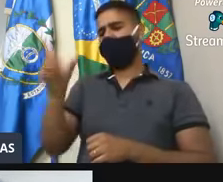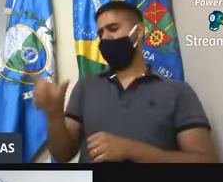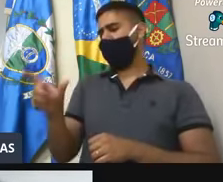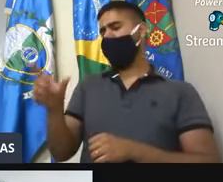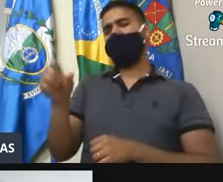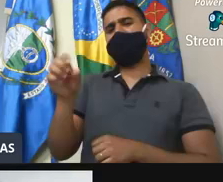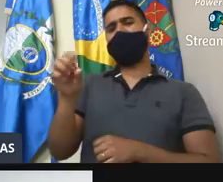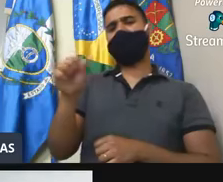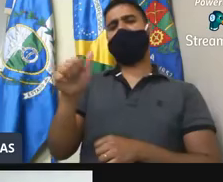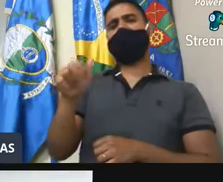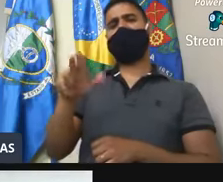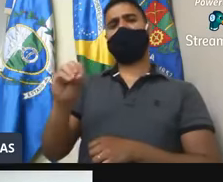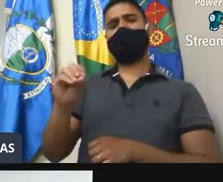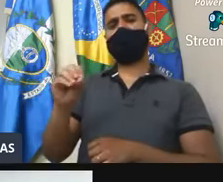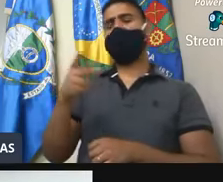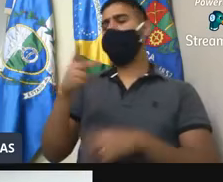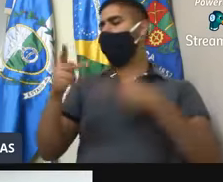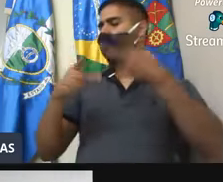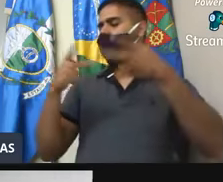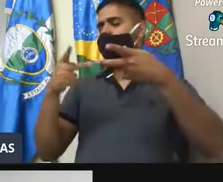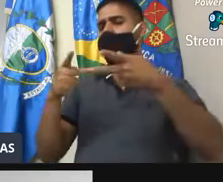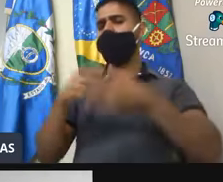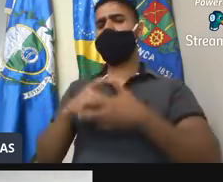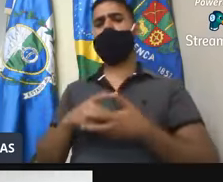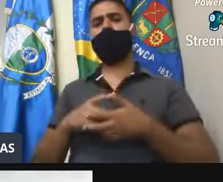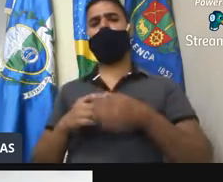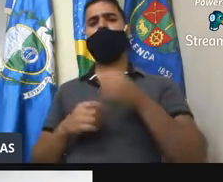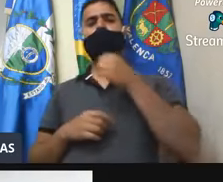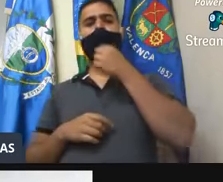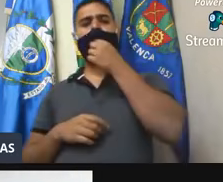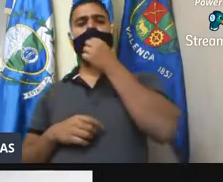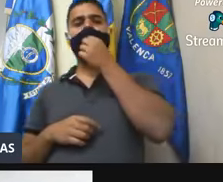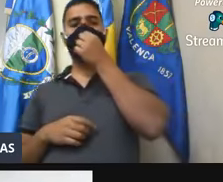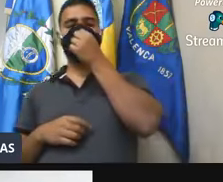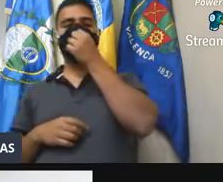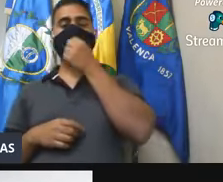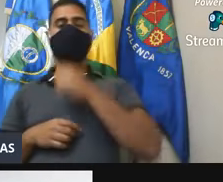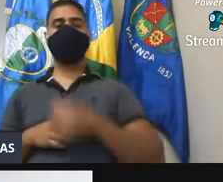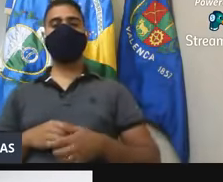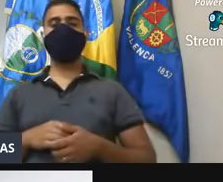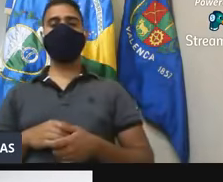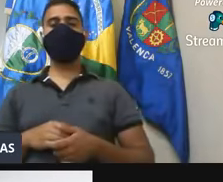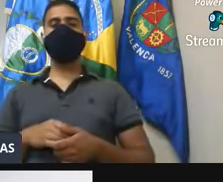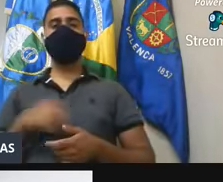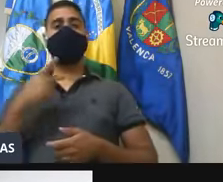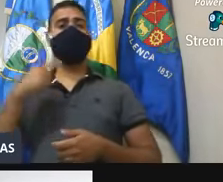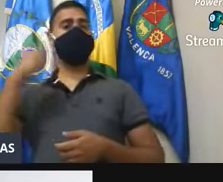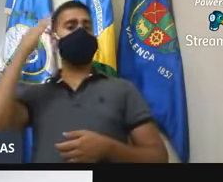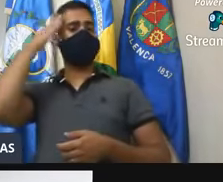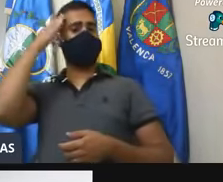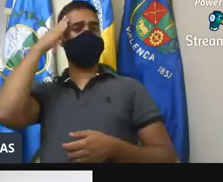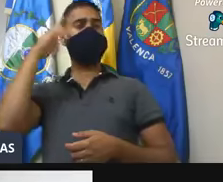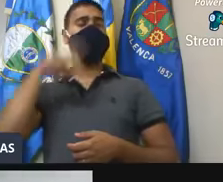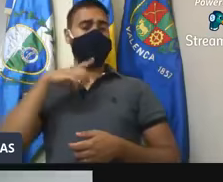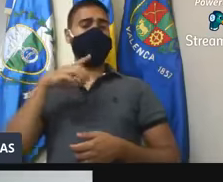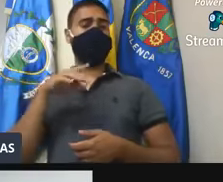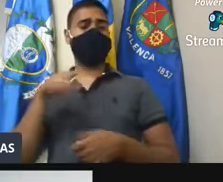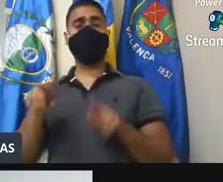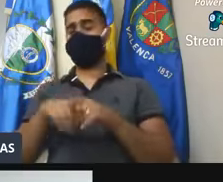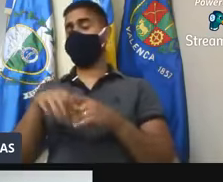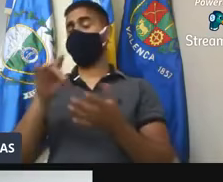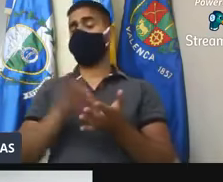se pronunciando, o doutor Saulo estava falando ali, um entendimento que ele tinha naquele momento, e verdadeiro,